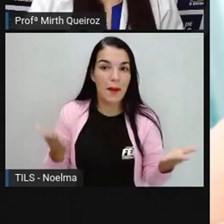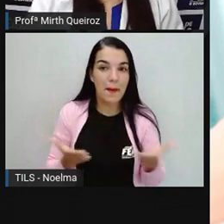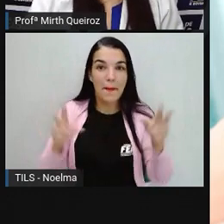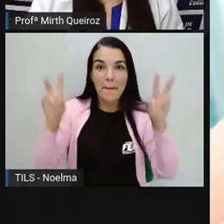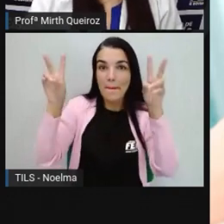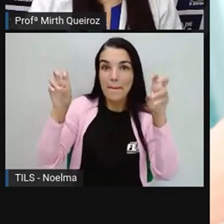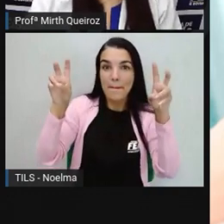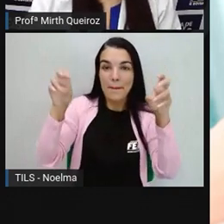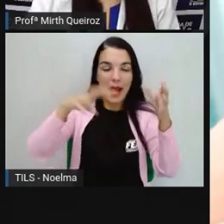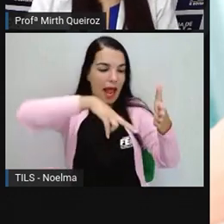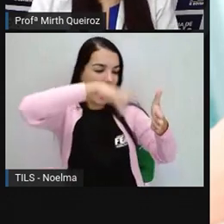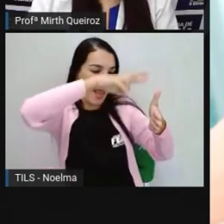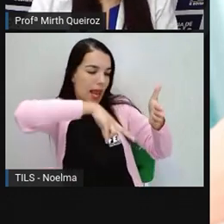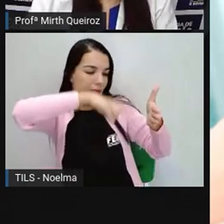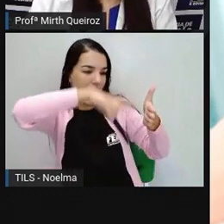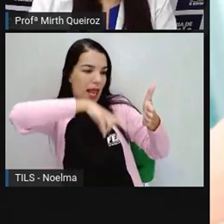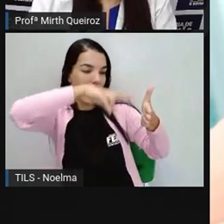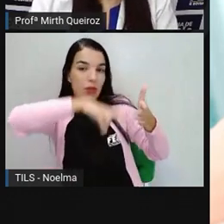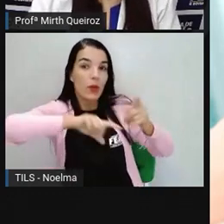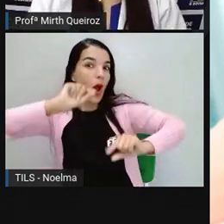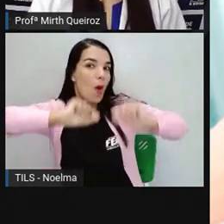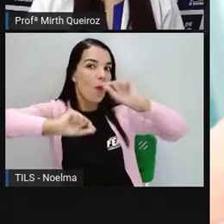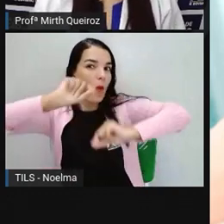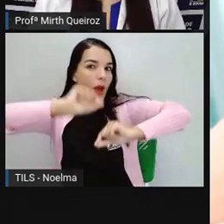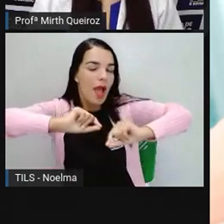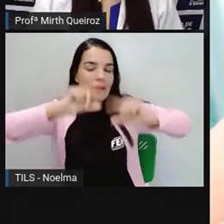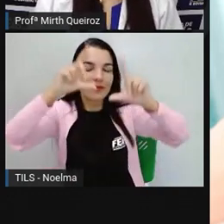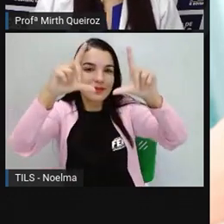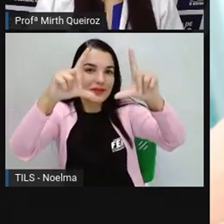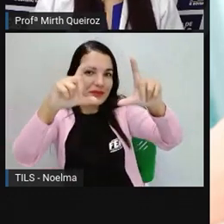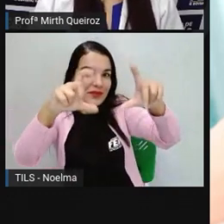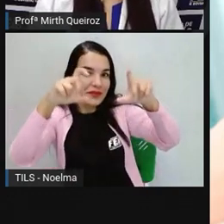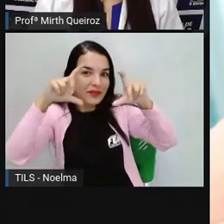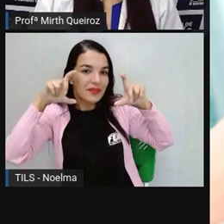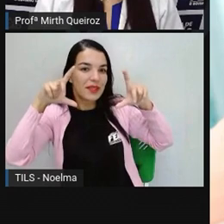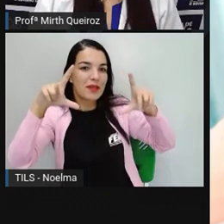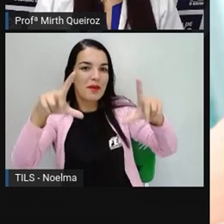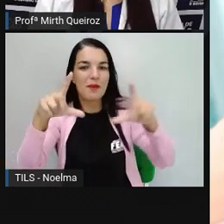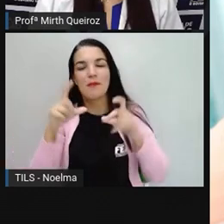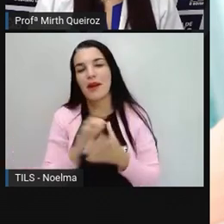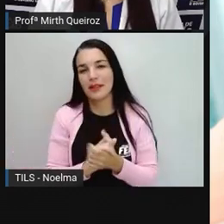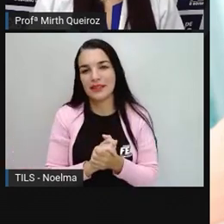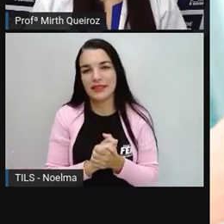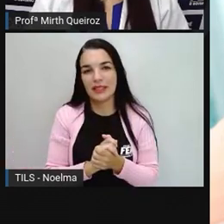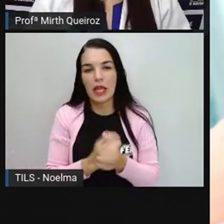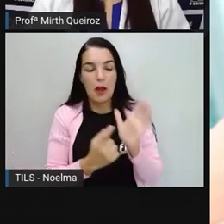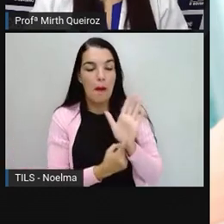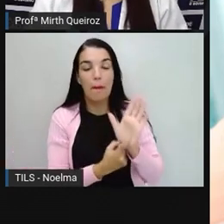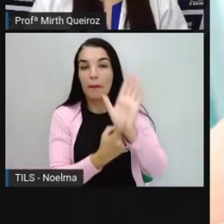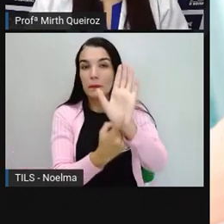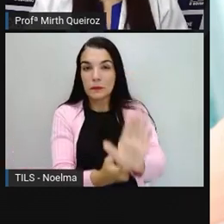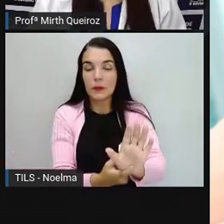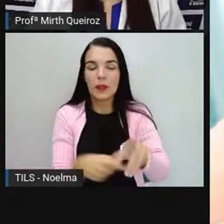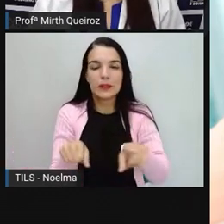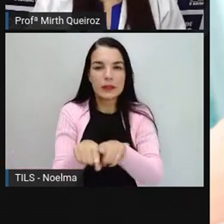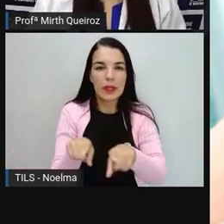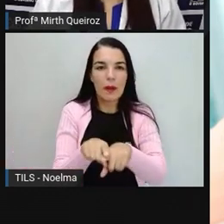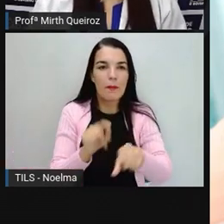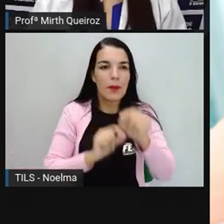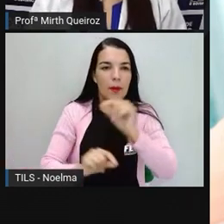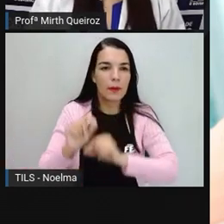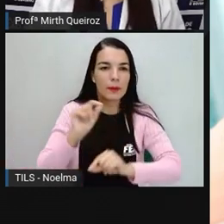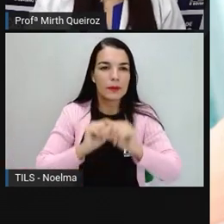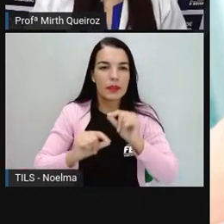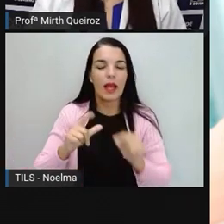imagens. Isso mesmo. Além da gente fazer essa leitura, né, que é a parte da escrita,